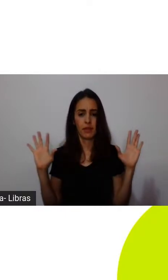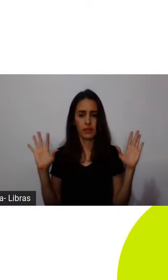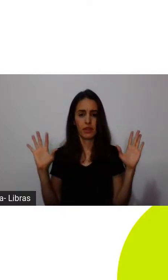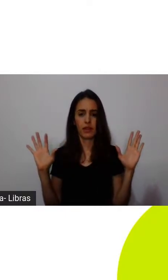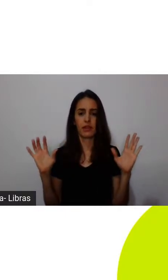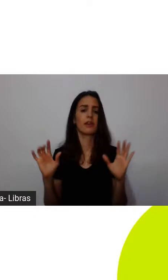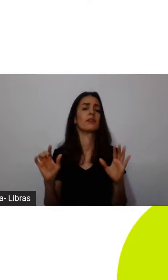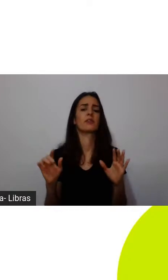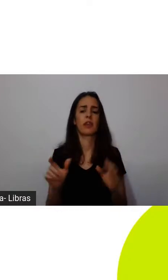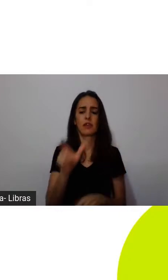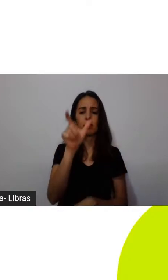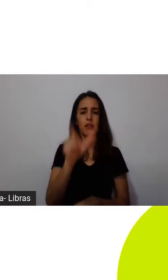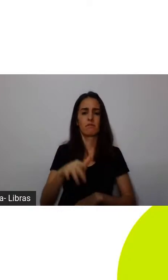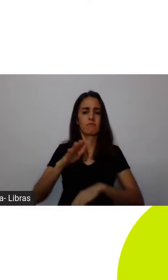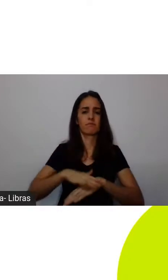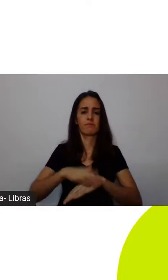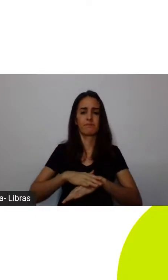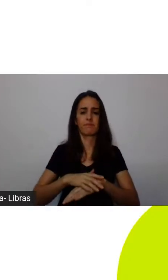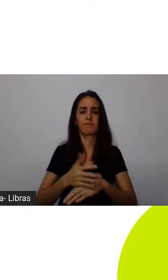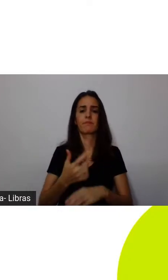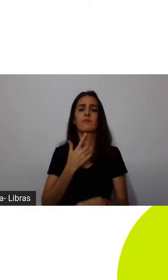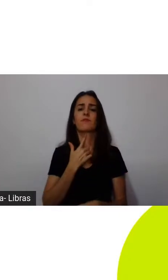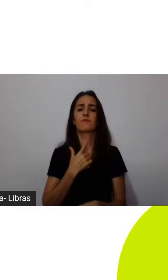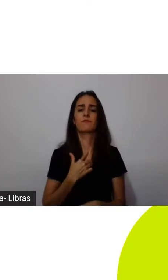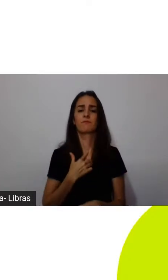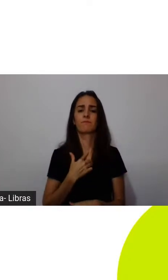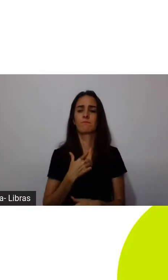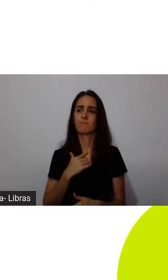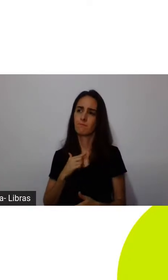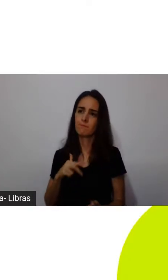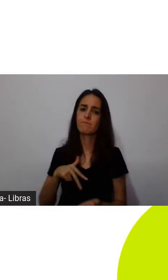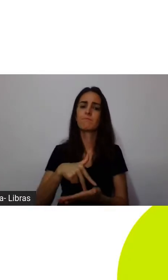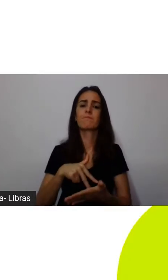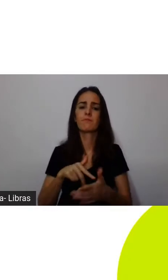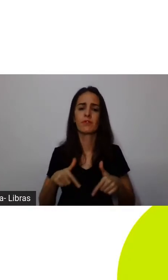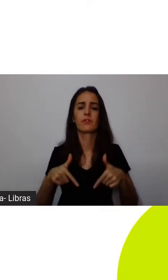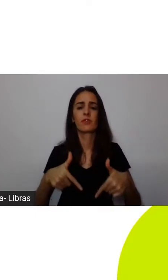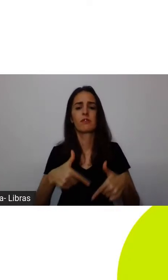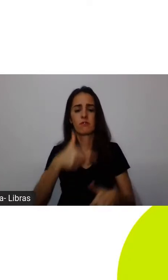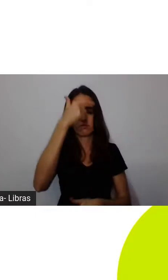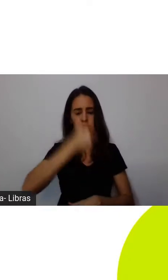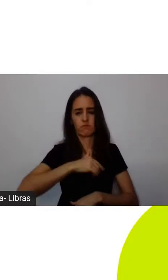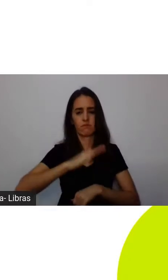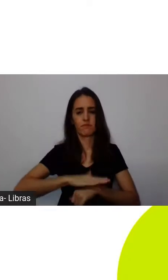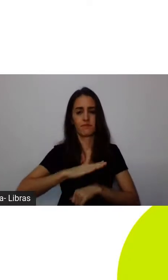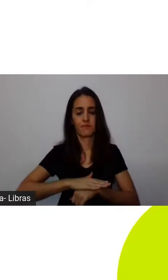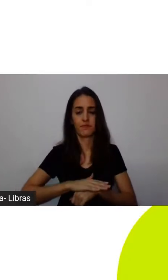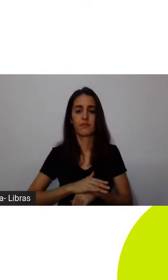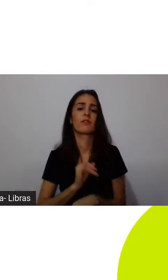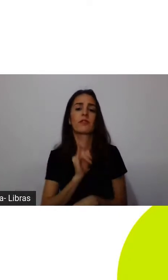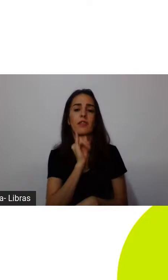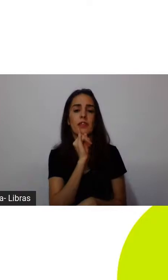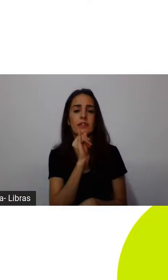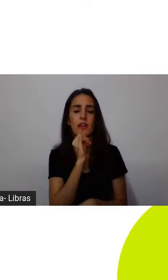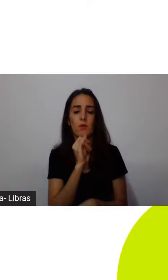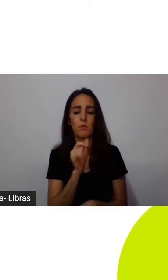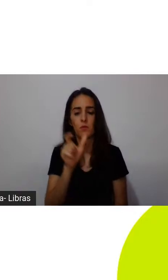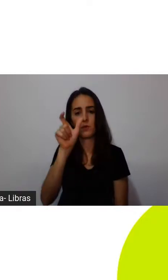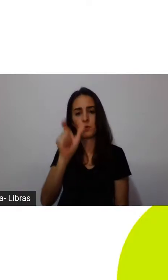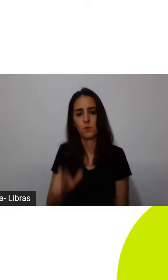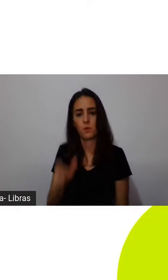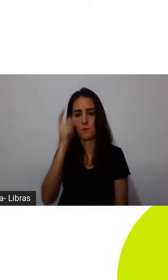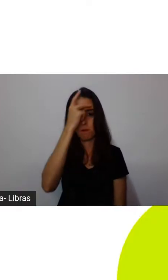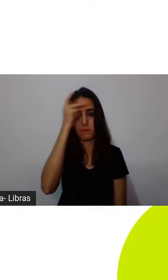o que quiserem ser. Liberdade para alguém que sai de um status mais